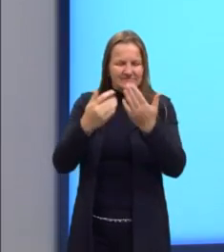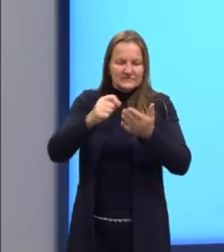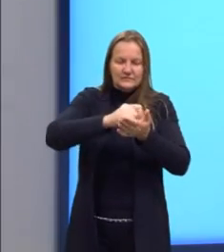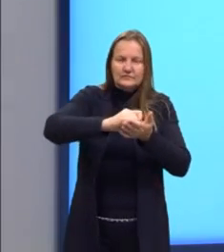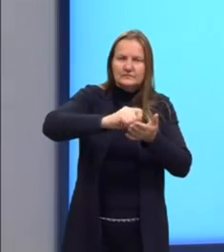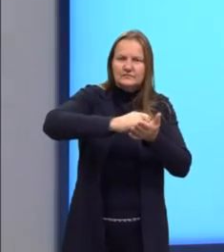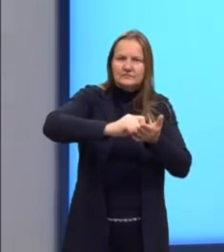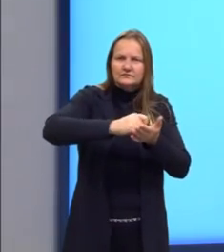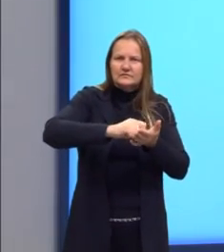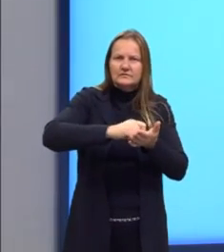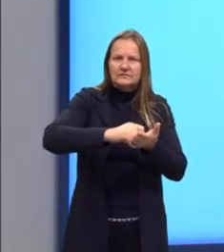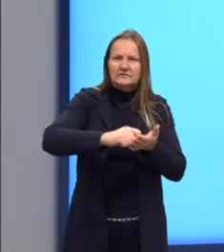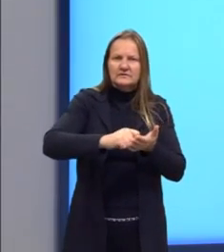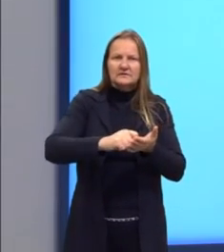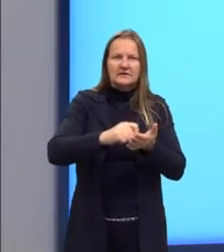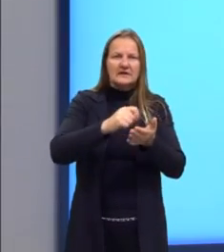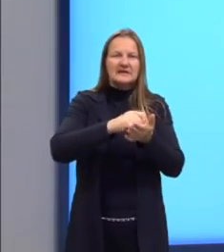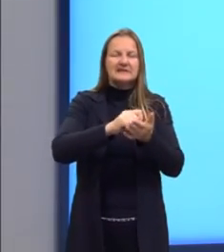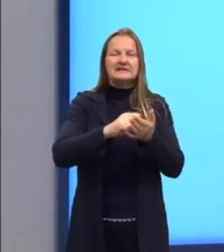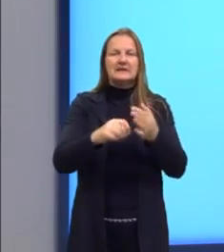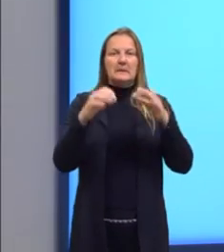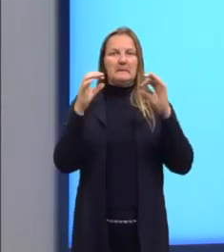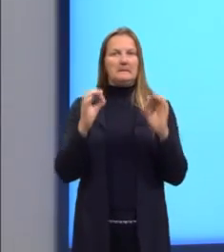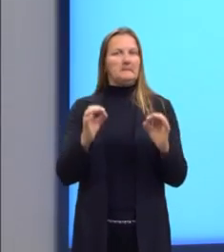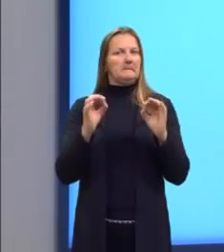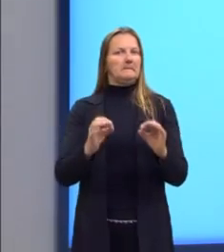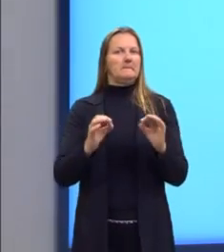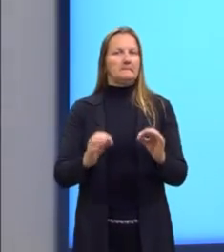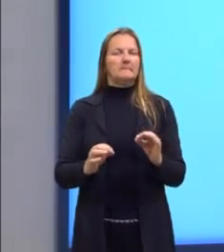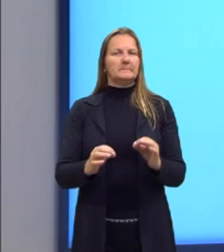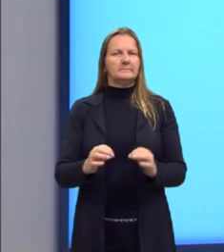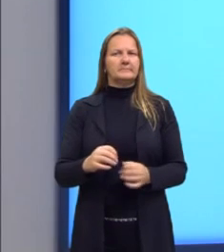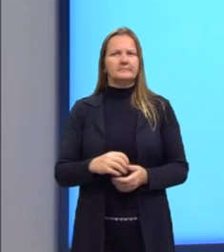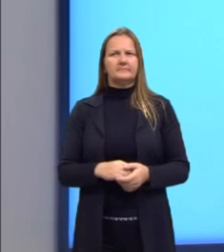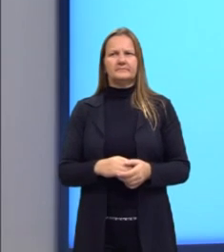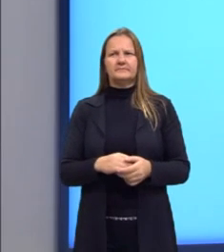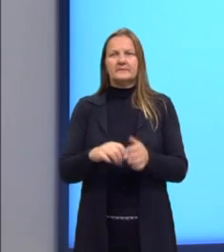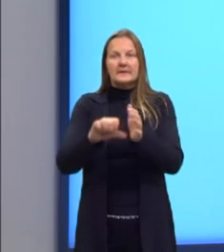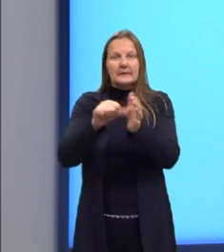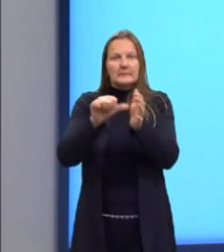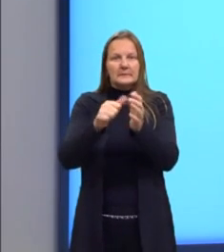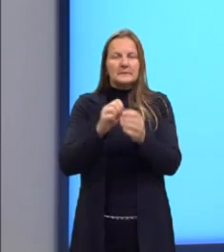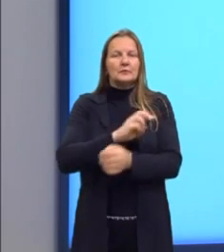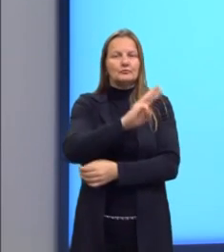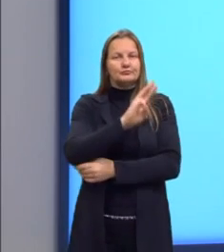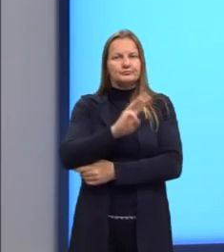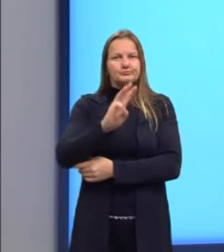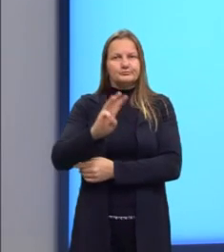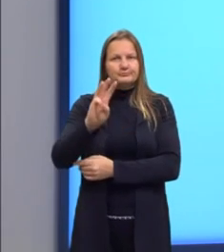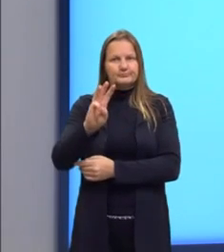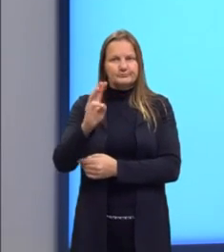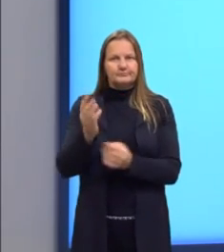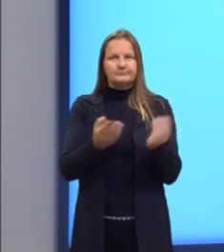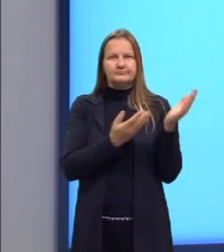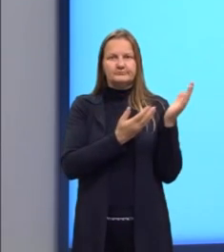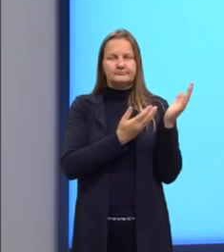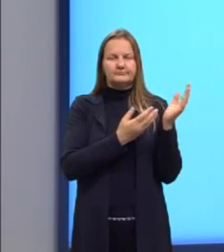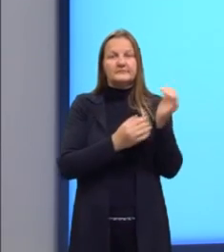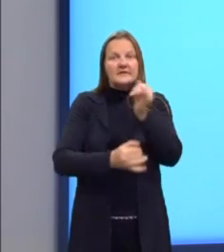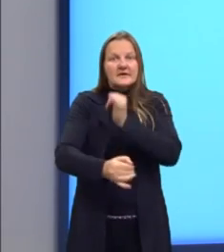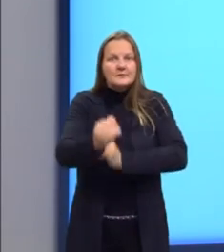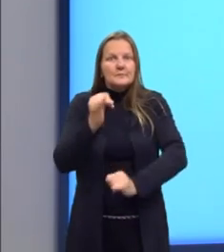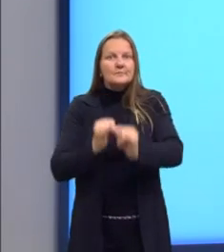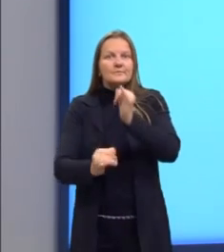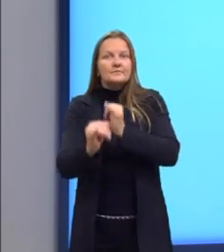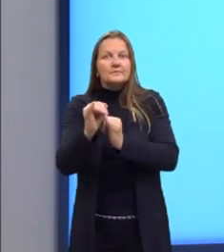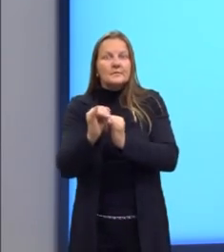correta. Então, aqui nesse primeiro site, a gente tem o internetês